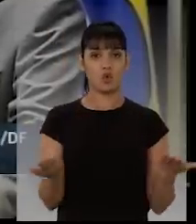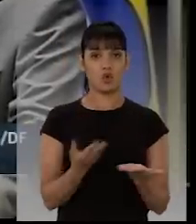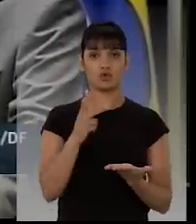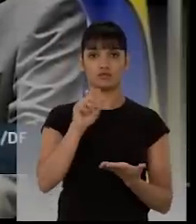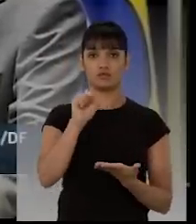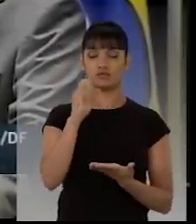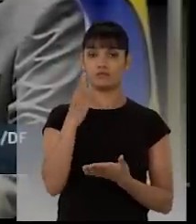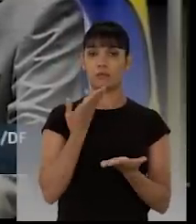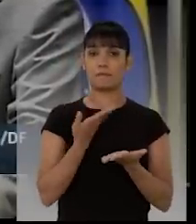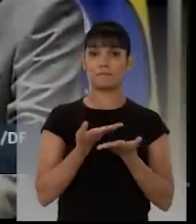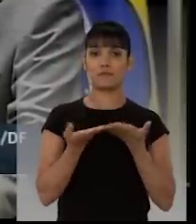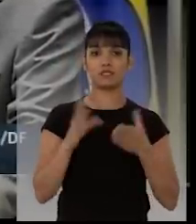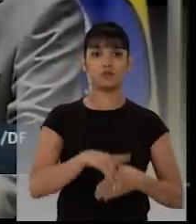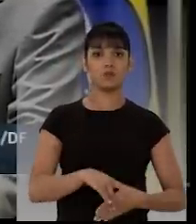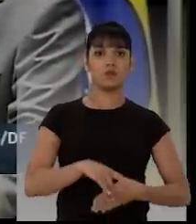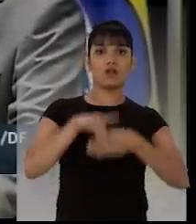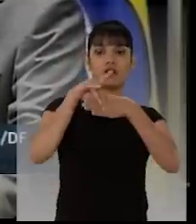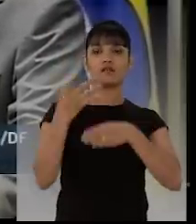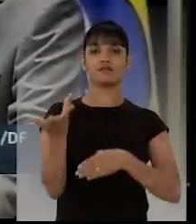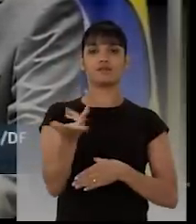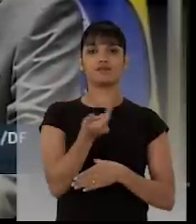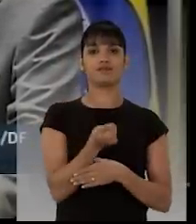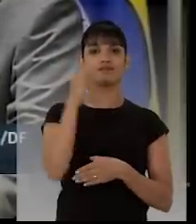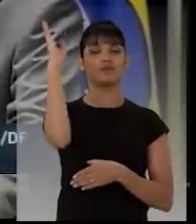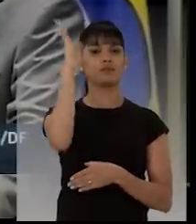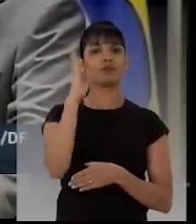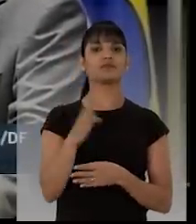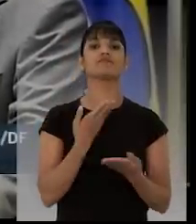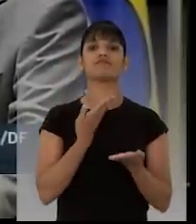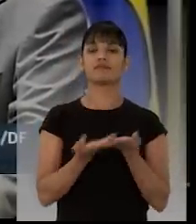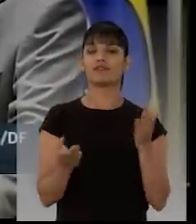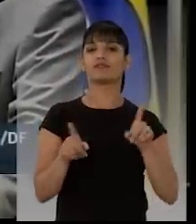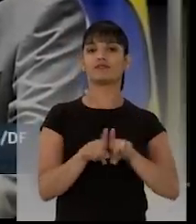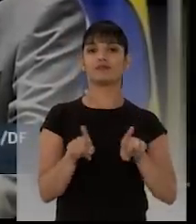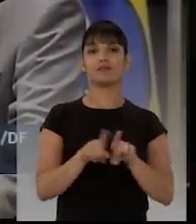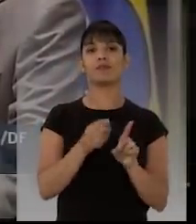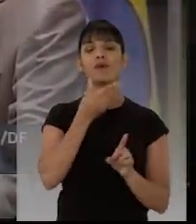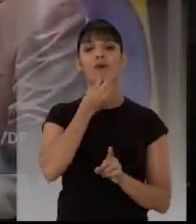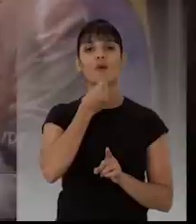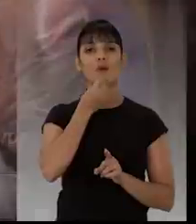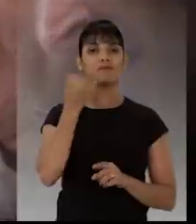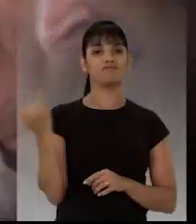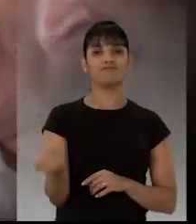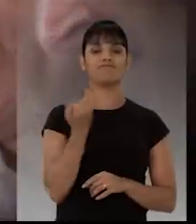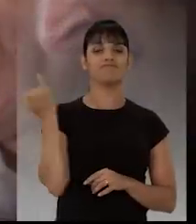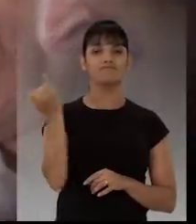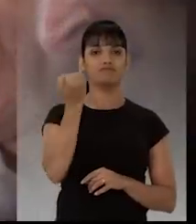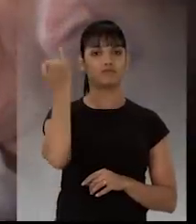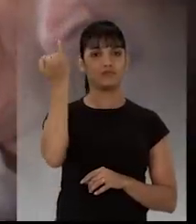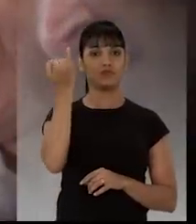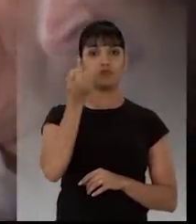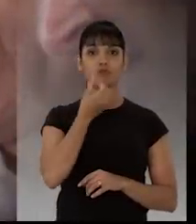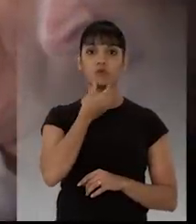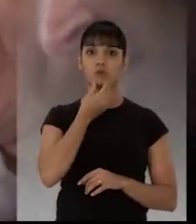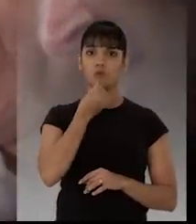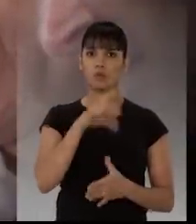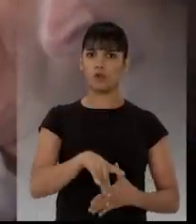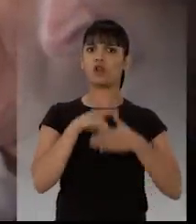e o Brasil perde um de seus principais quadros políticos. Uma liderança jovem,